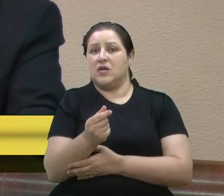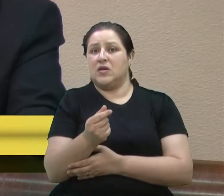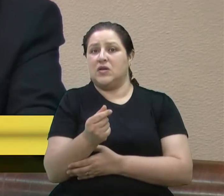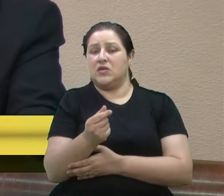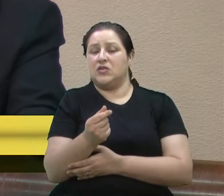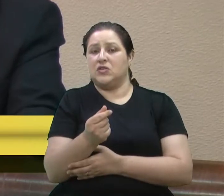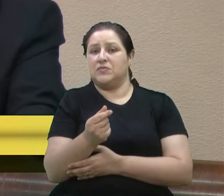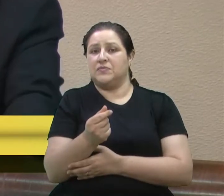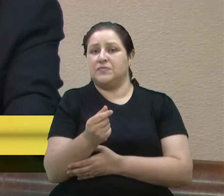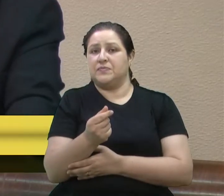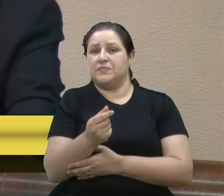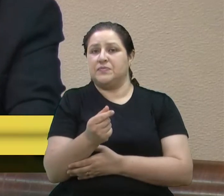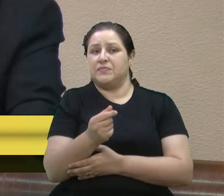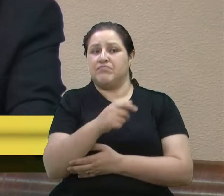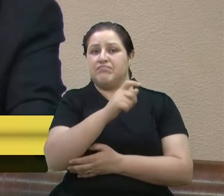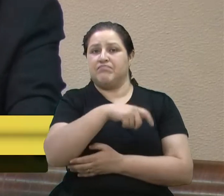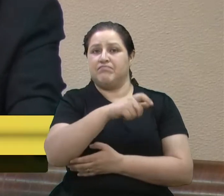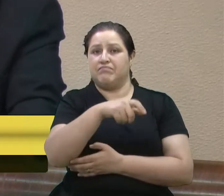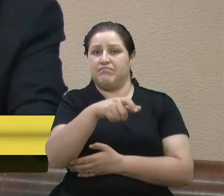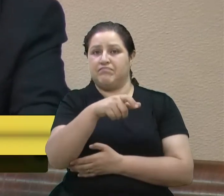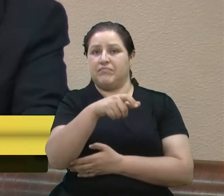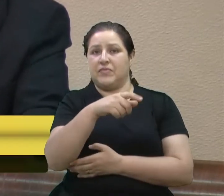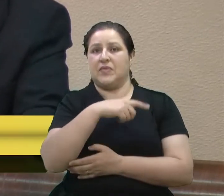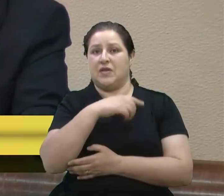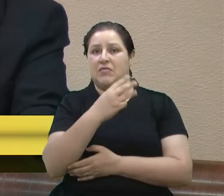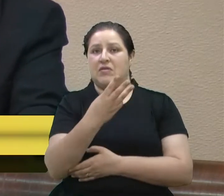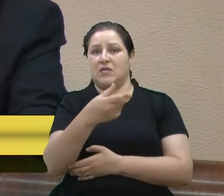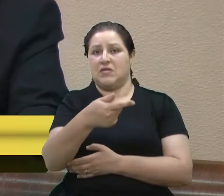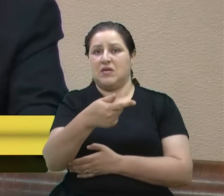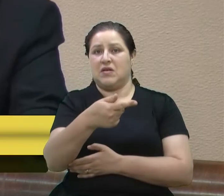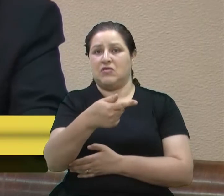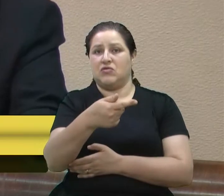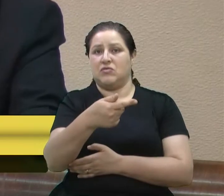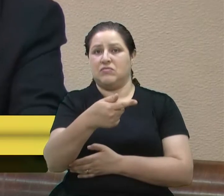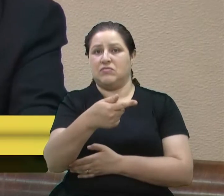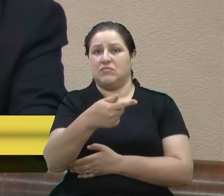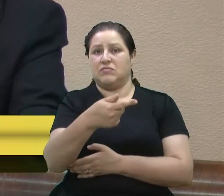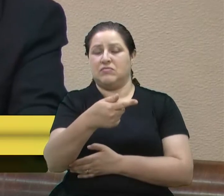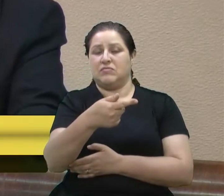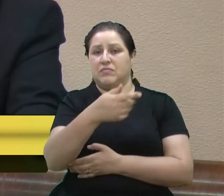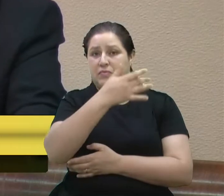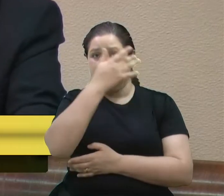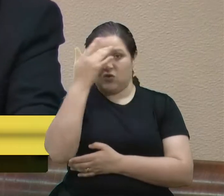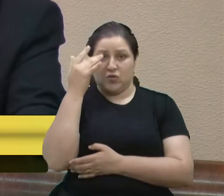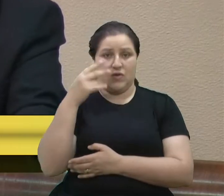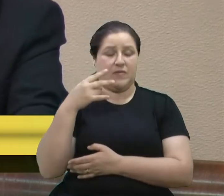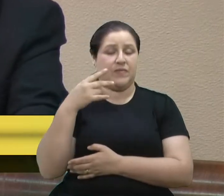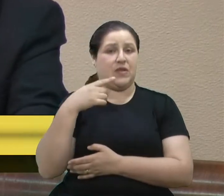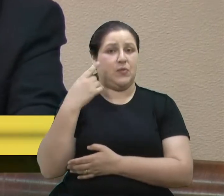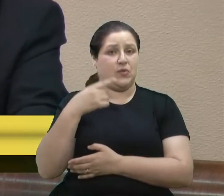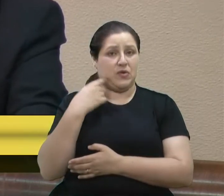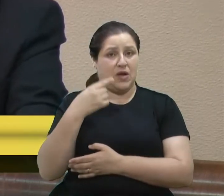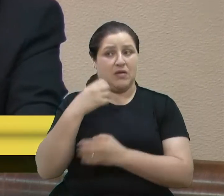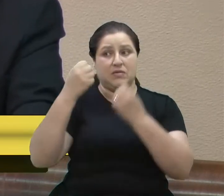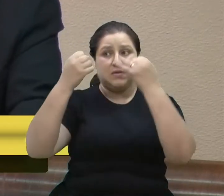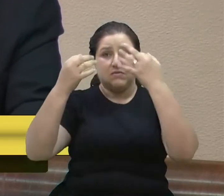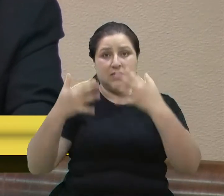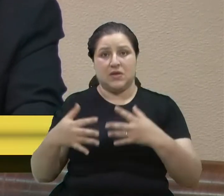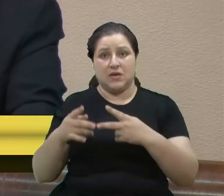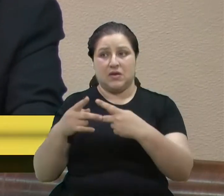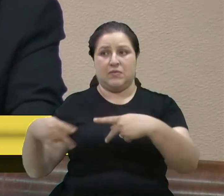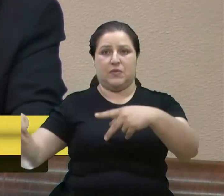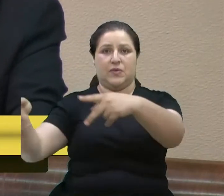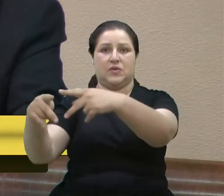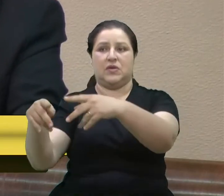satisfatória desses 37 votos se posicionassem a respeito e explicassem para a população, vereador Juliano, sobre